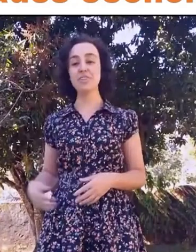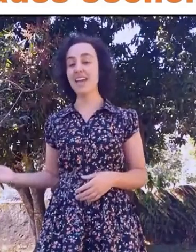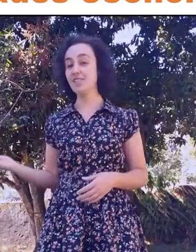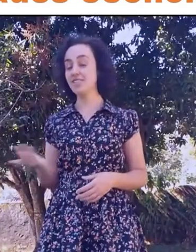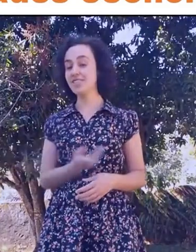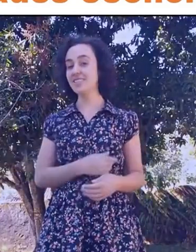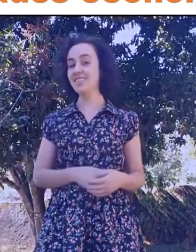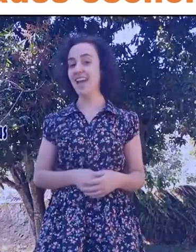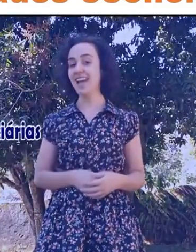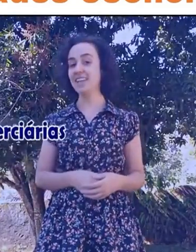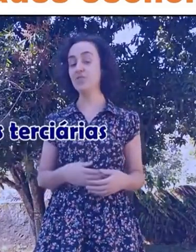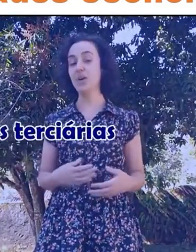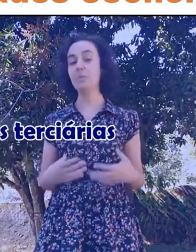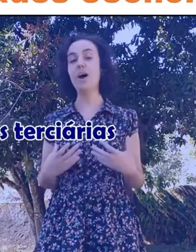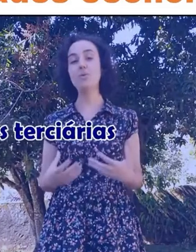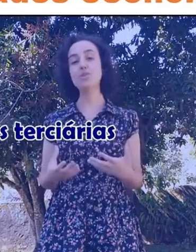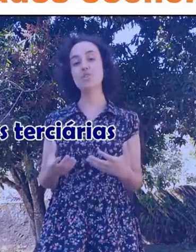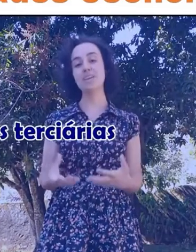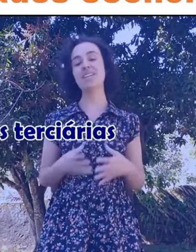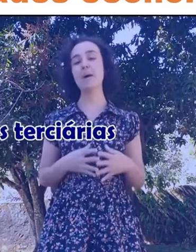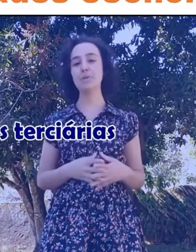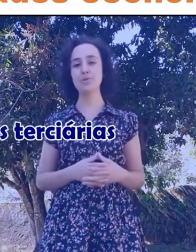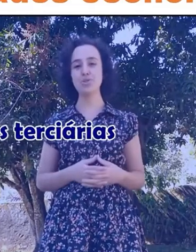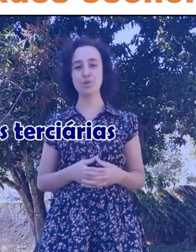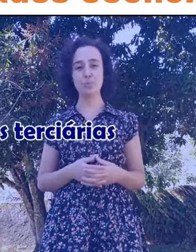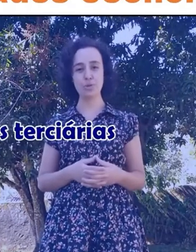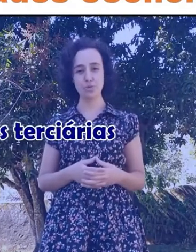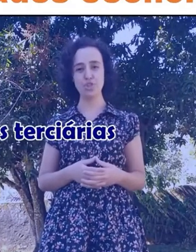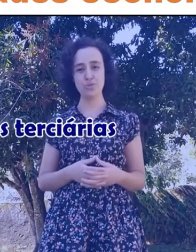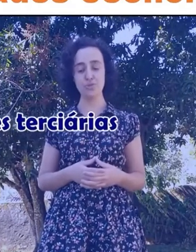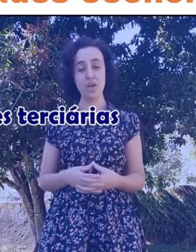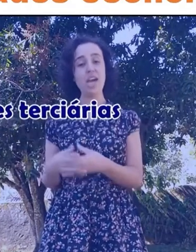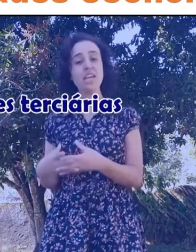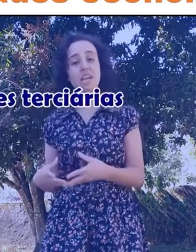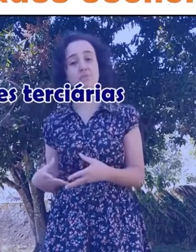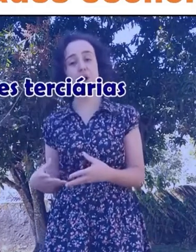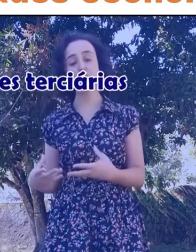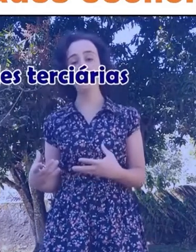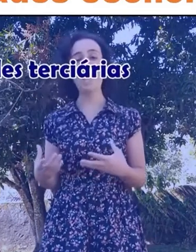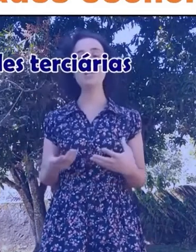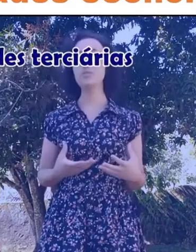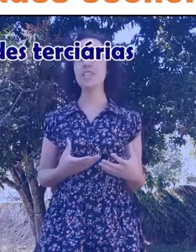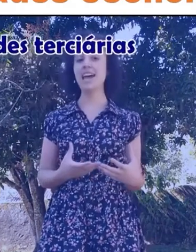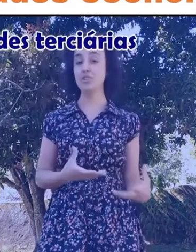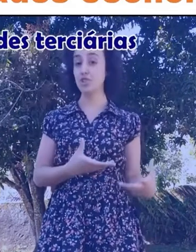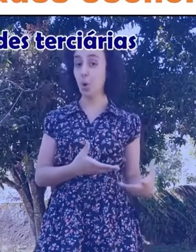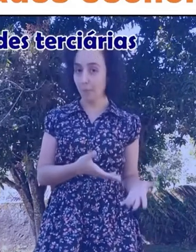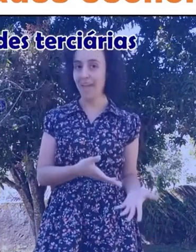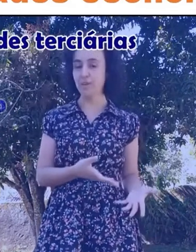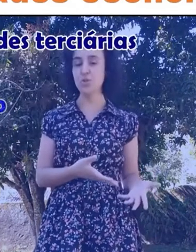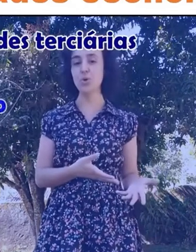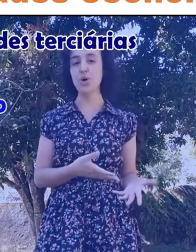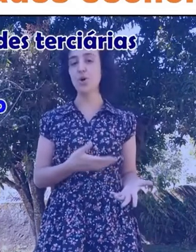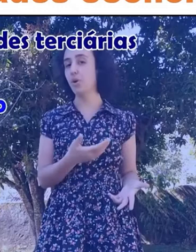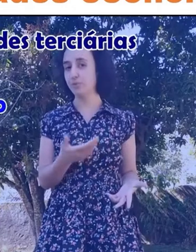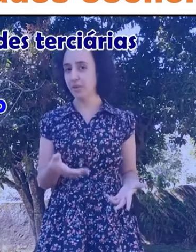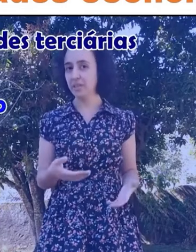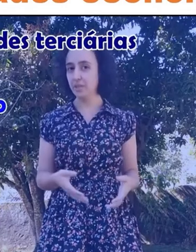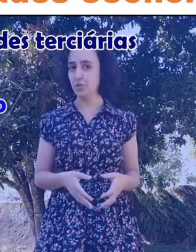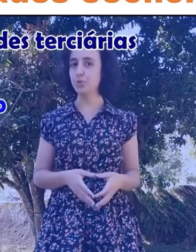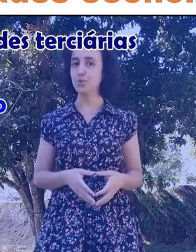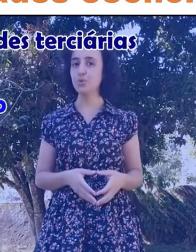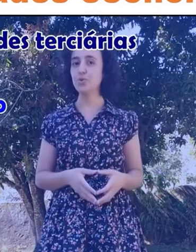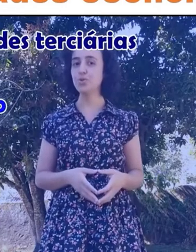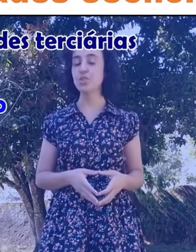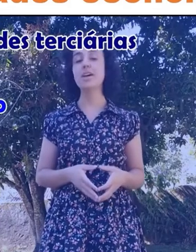Atividades terciárias formam a última etapa do ciclo produtivo e envolvem atividades de comércio, como